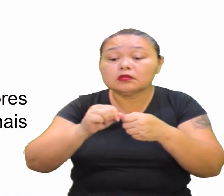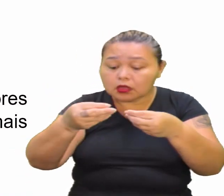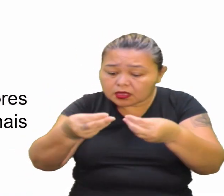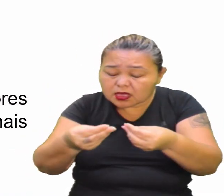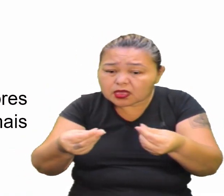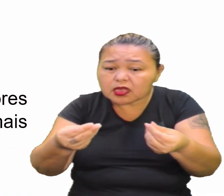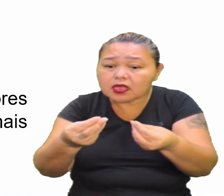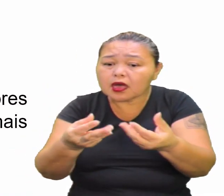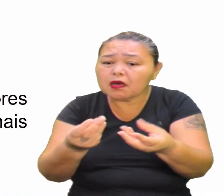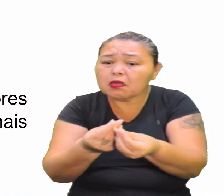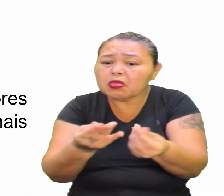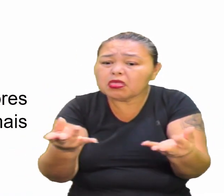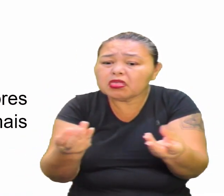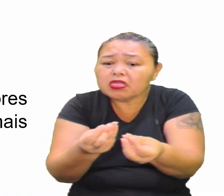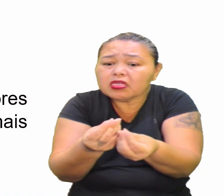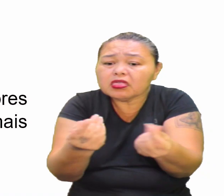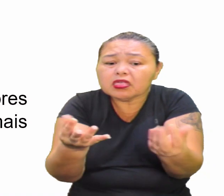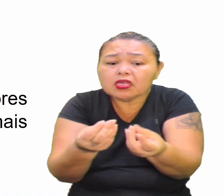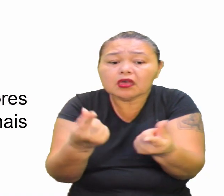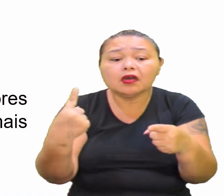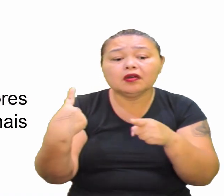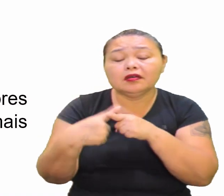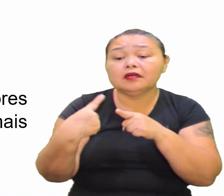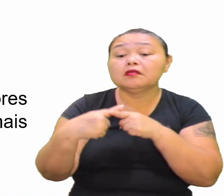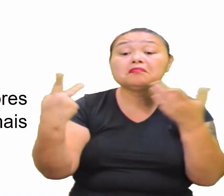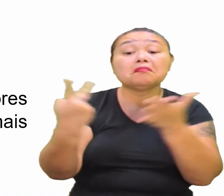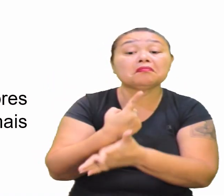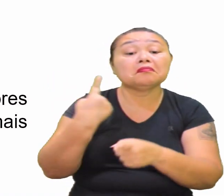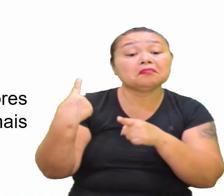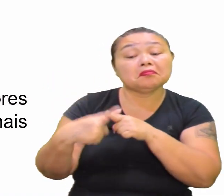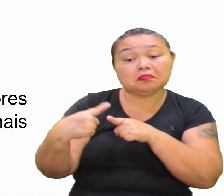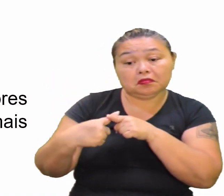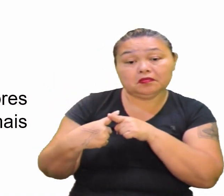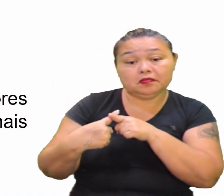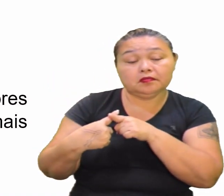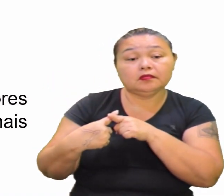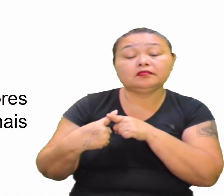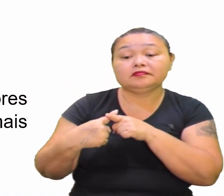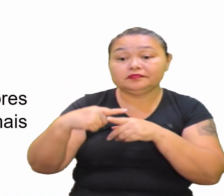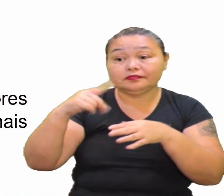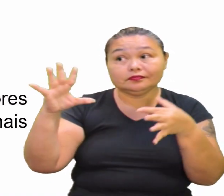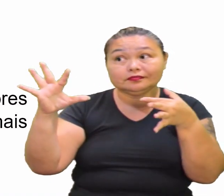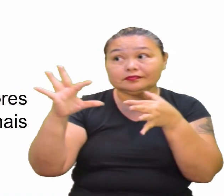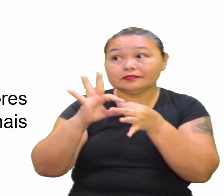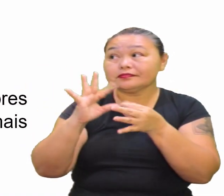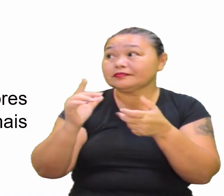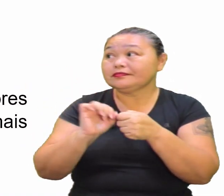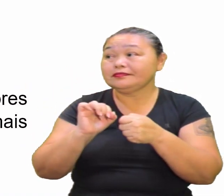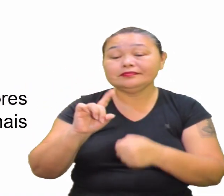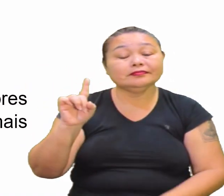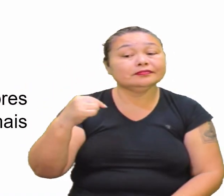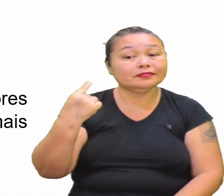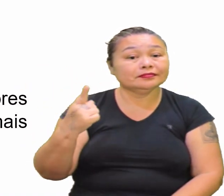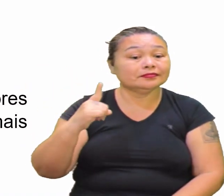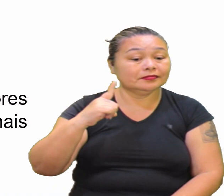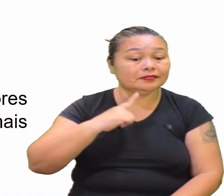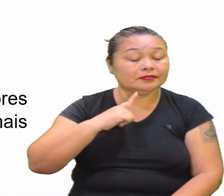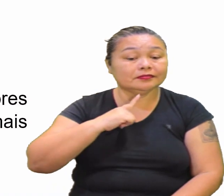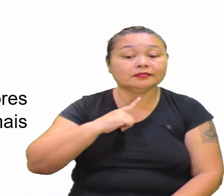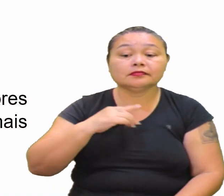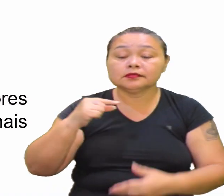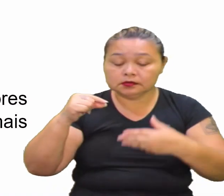Isso acontece por quê? Será que eu já dei a resposta aqui? Mas é bom a gente fazer aquela associação, né? Que nós temos